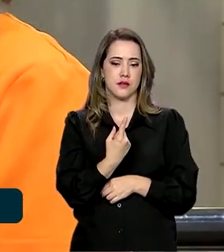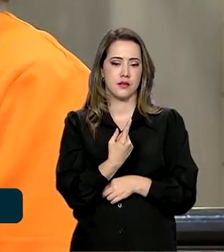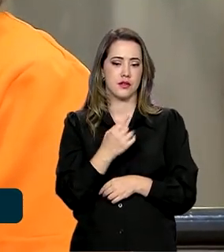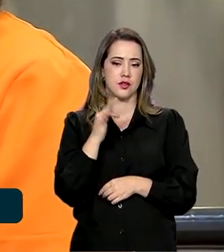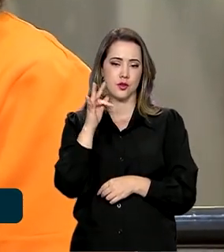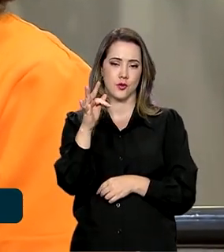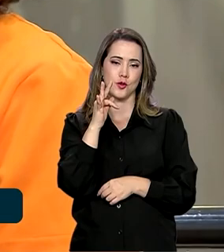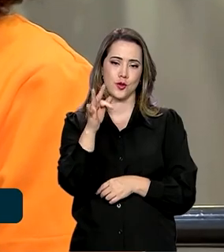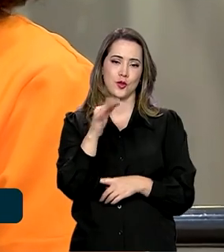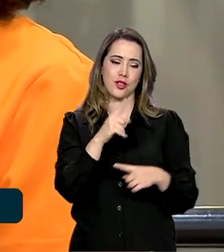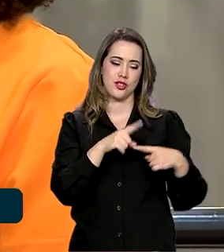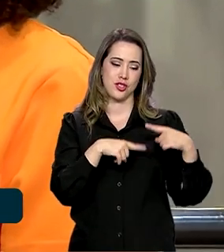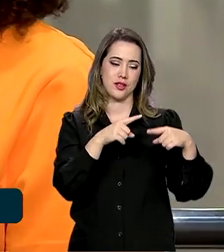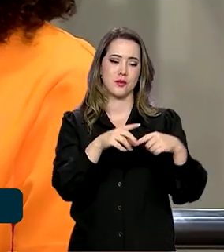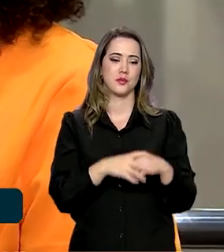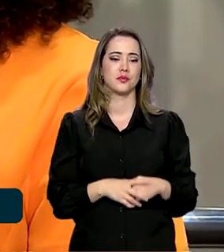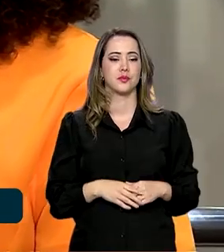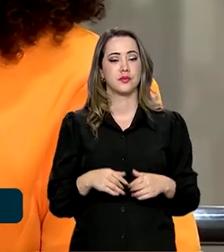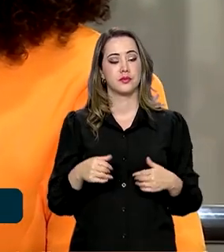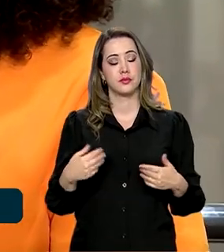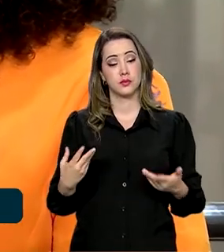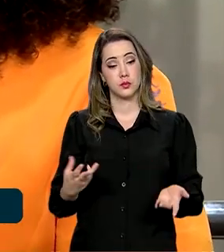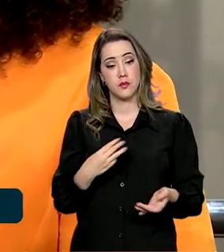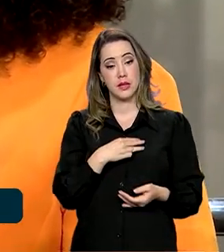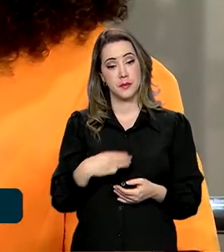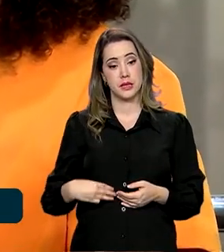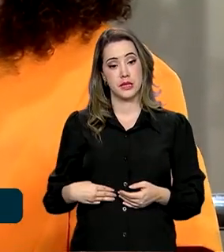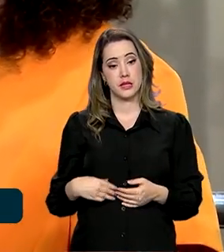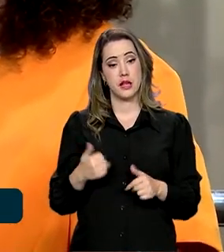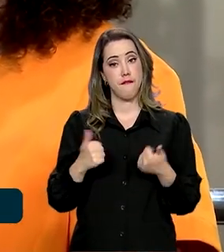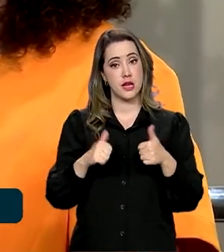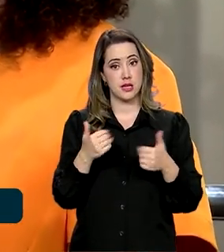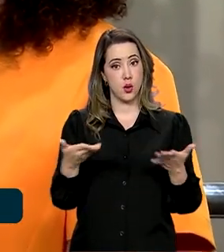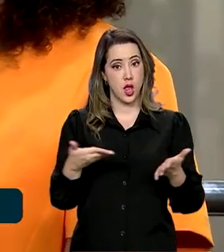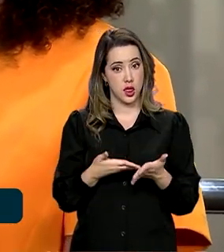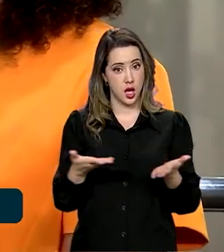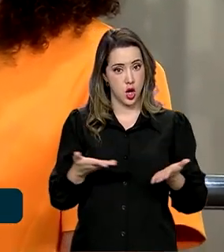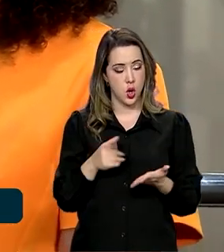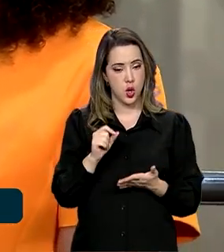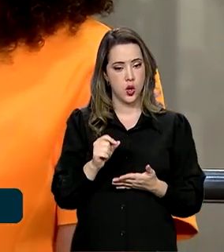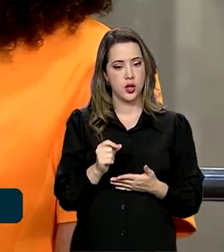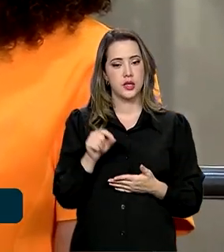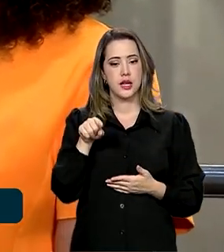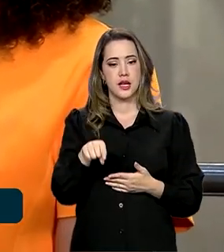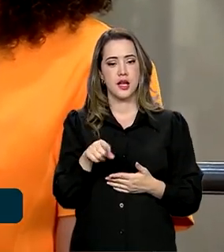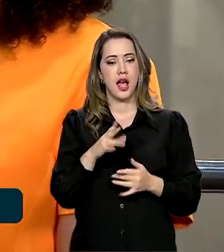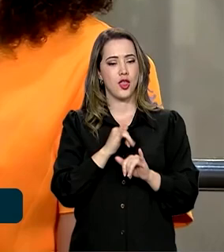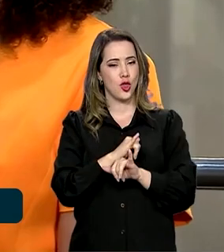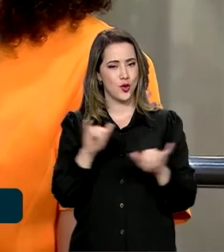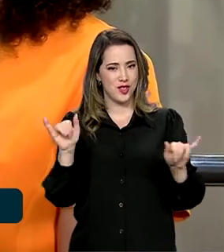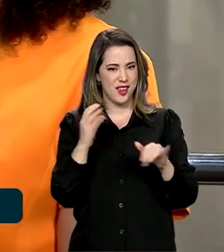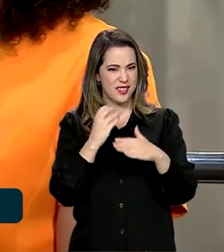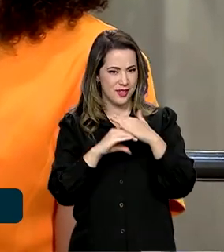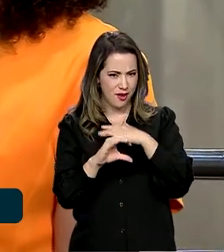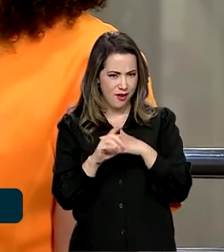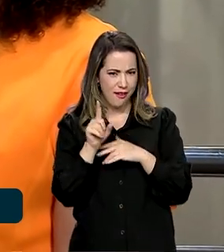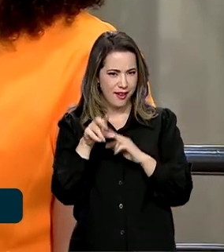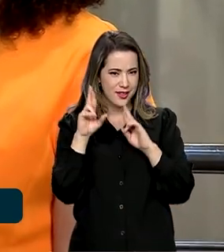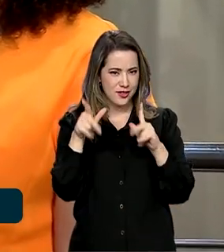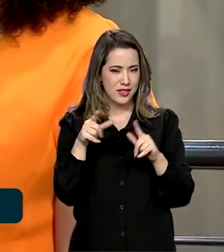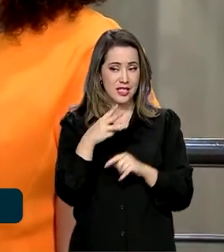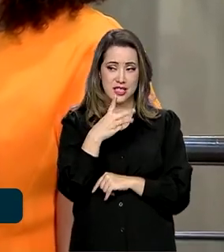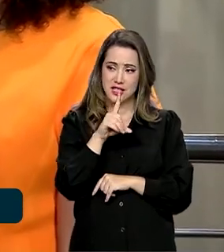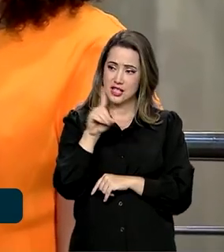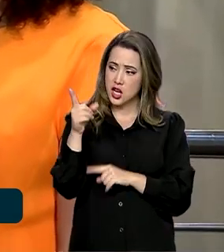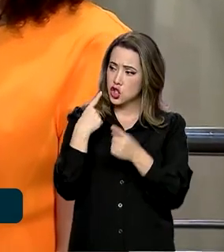das futuras gerações. Ministra, a avaliação até agora, tem um sabor especial anunciar esses investimentos após três